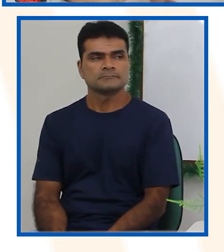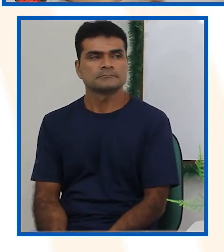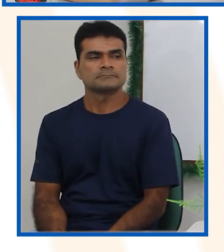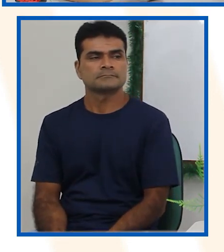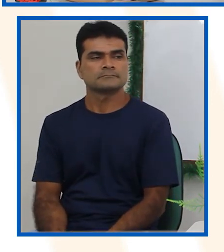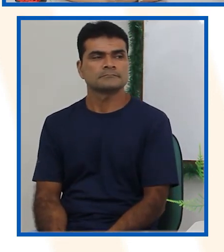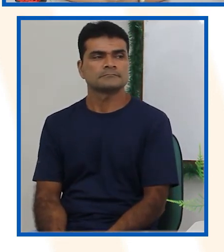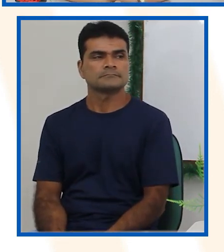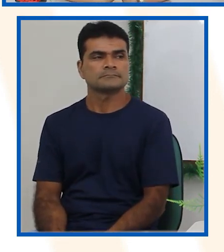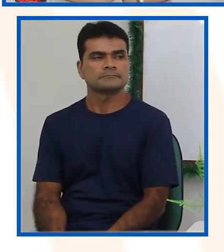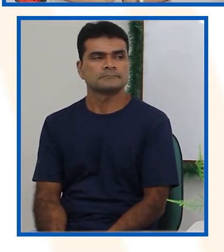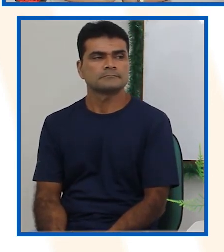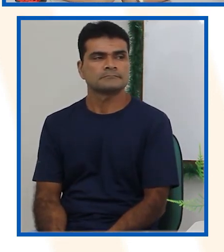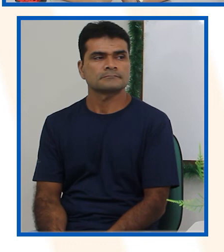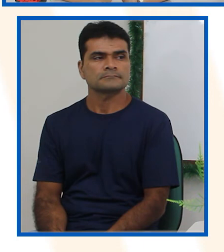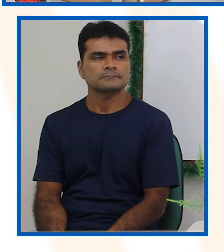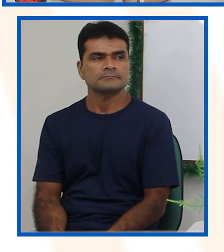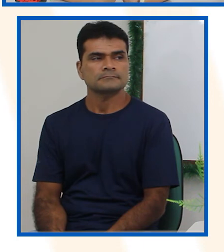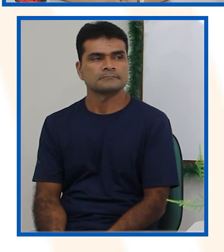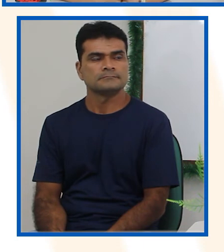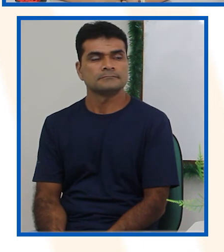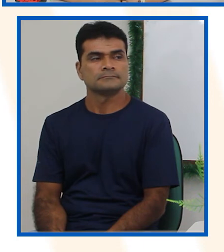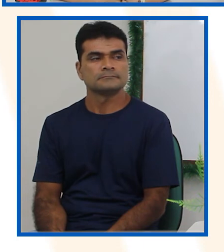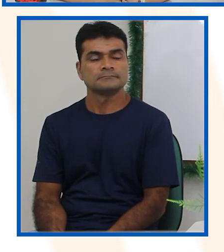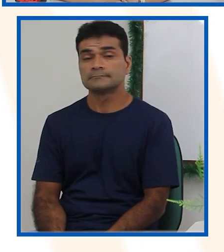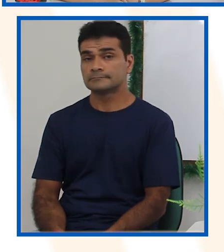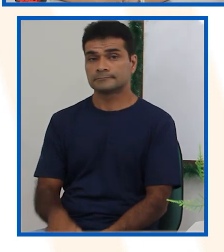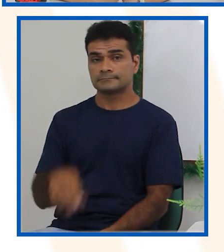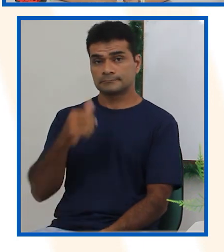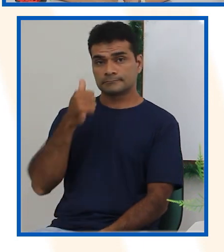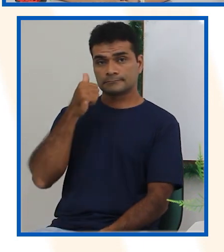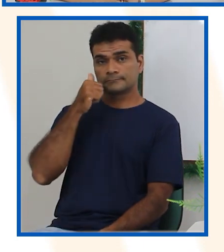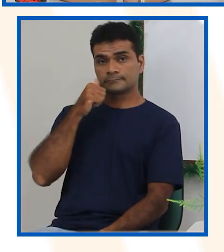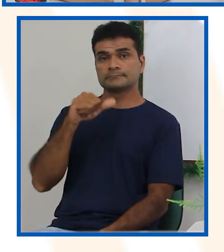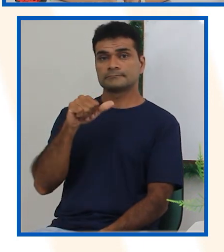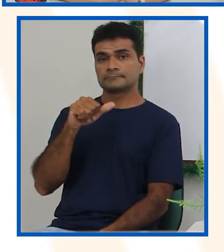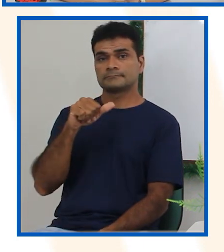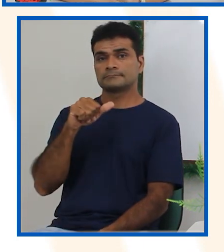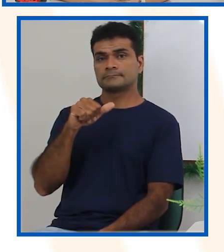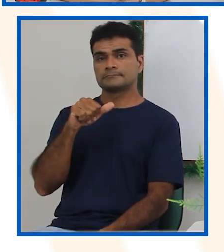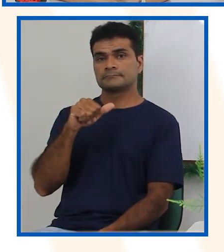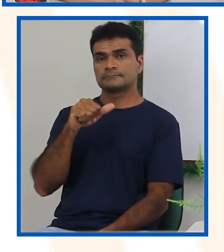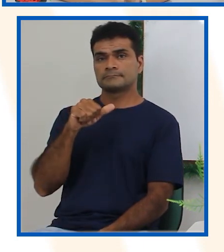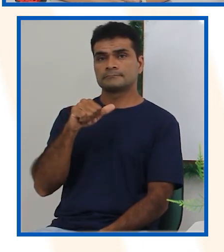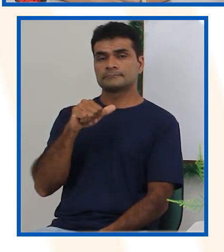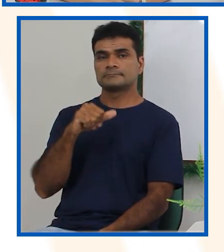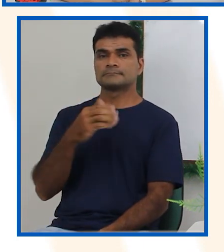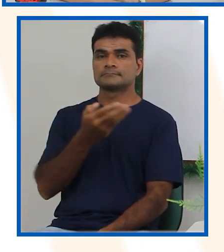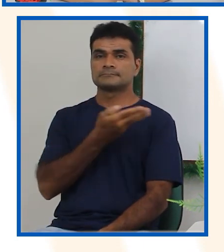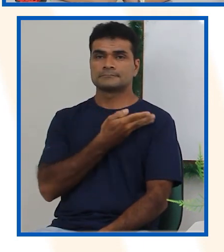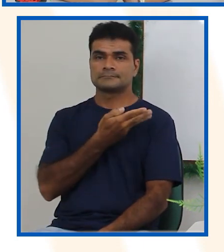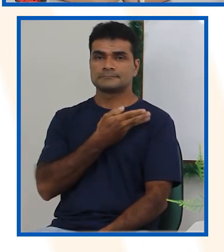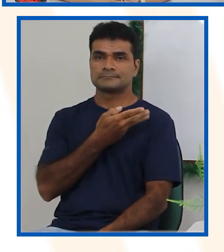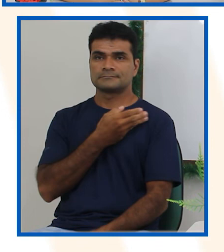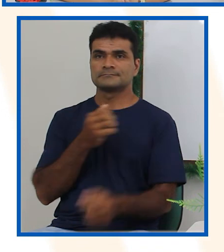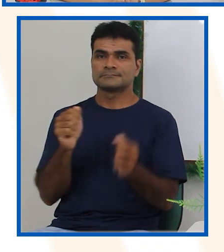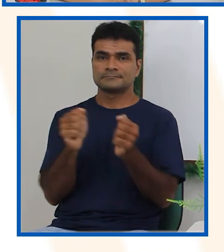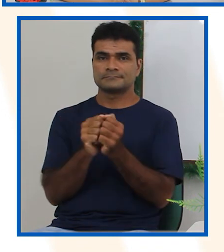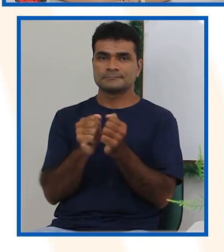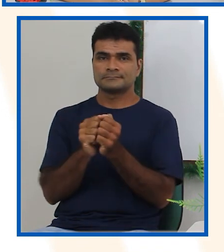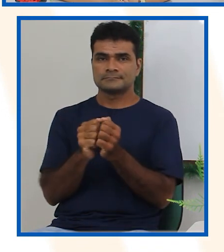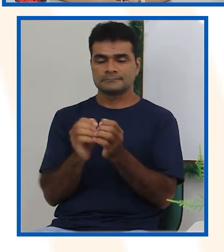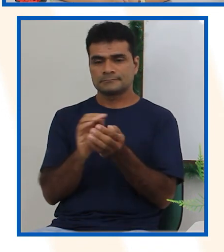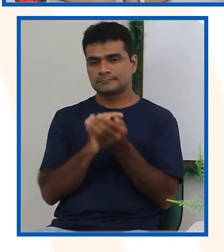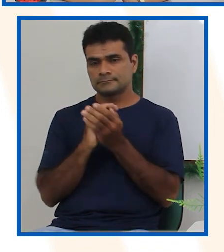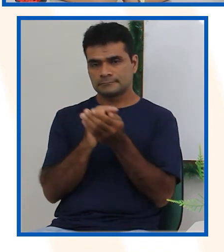E agora, olha só. Dona Joana está jogando bingo. Com as amigas e o seu calisto. As bolinhas que